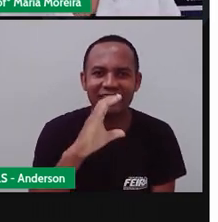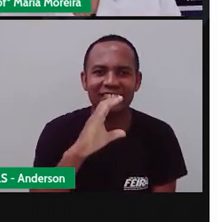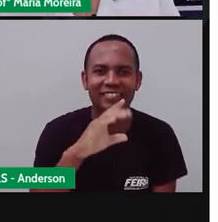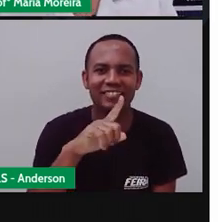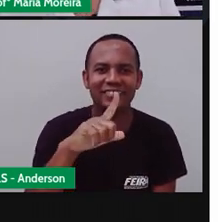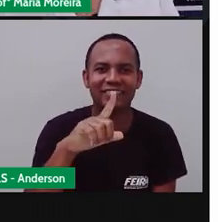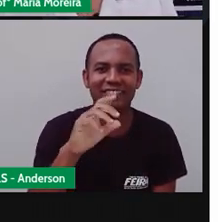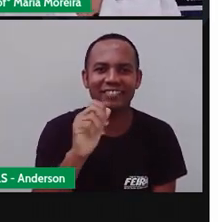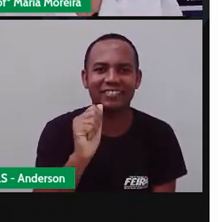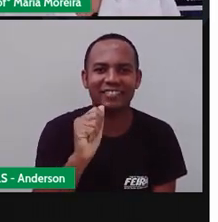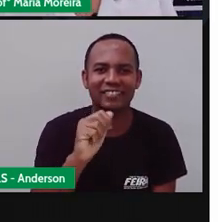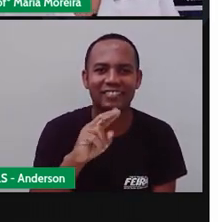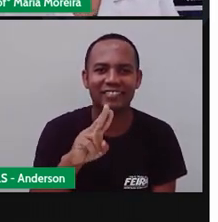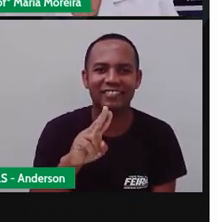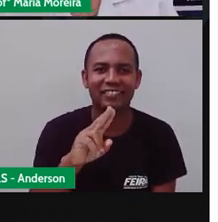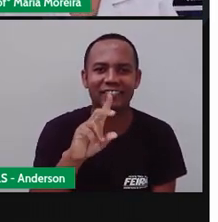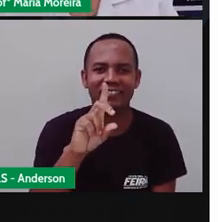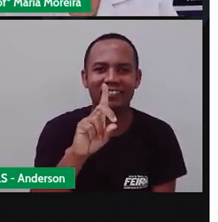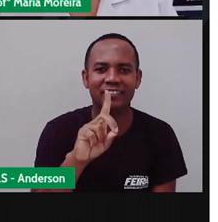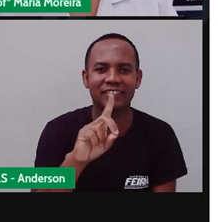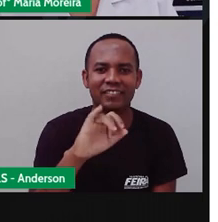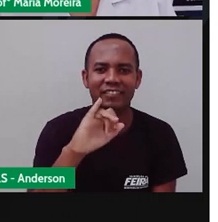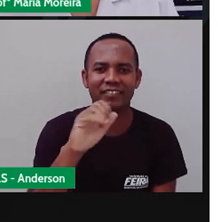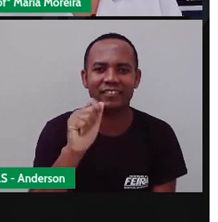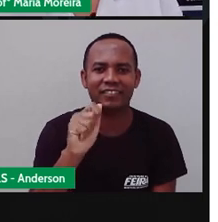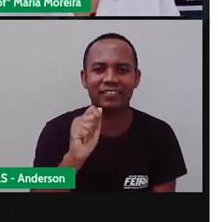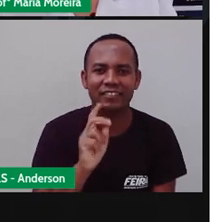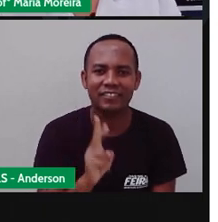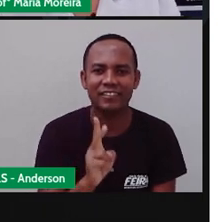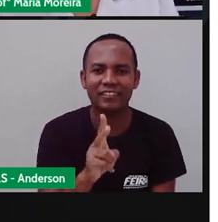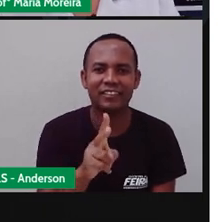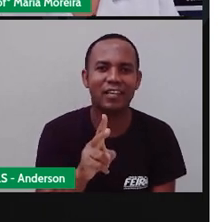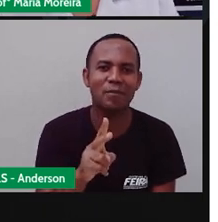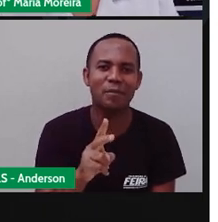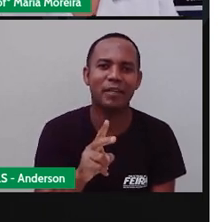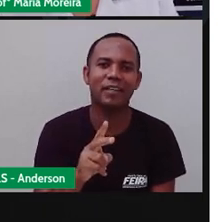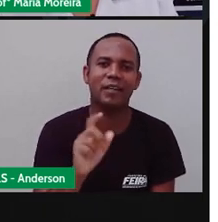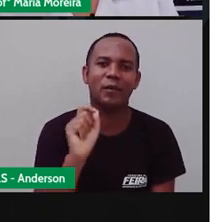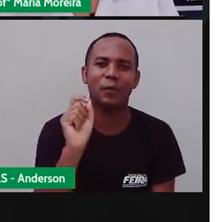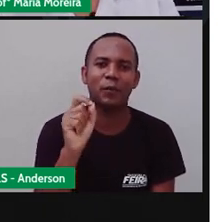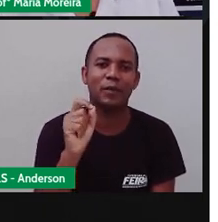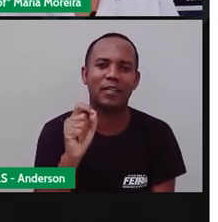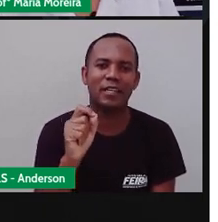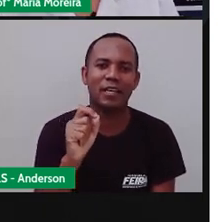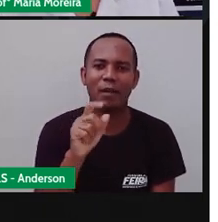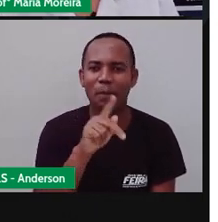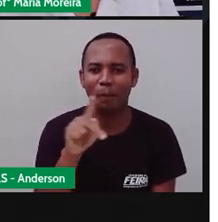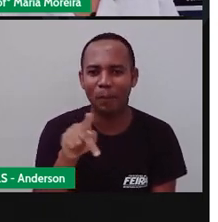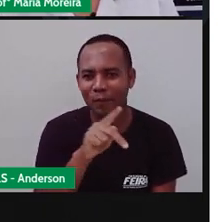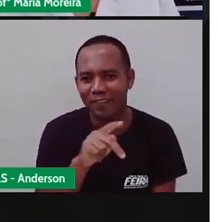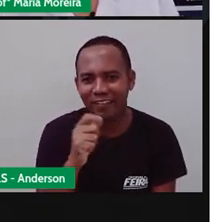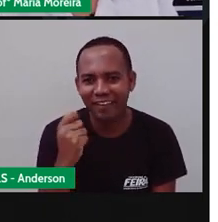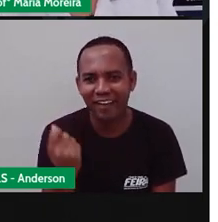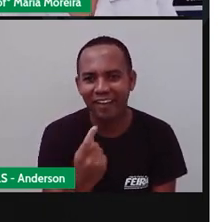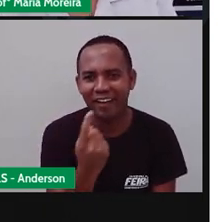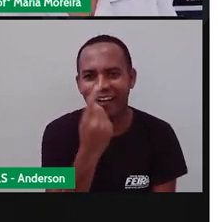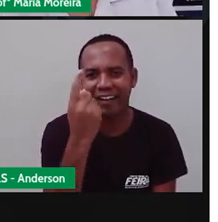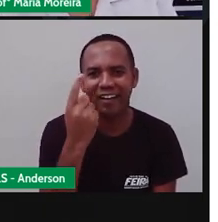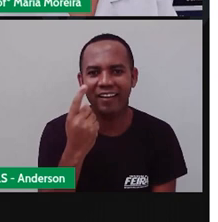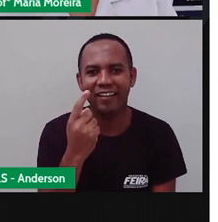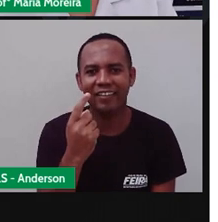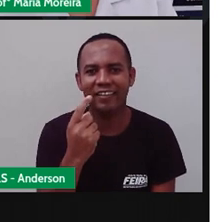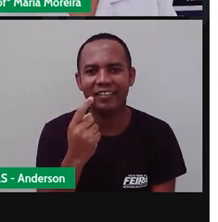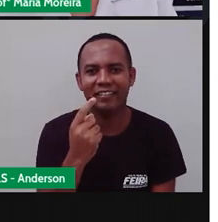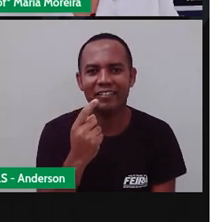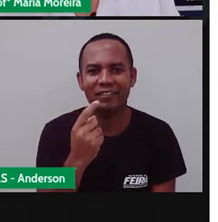Cláudia e os filhos estão sempre presentes, né, Maria Eduarda. Bom dia, professora Maria, professor Anderson. Anderson, eu sou Maria